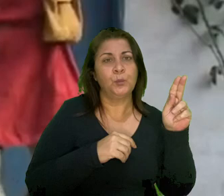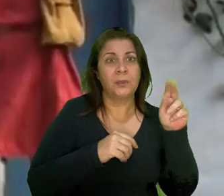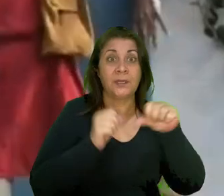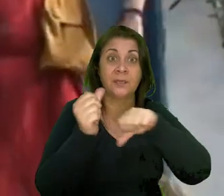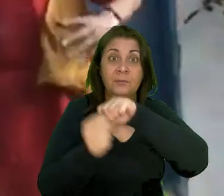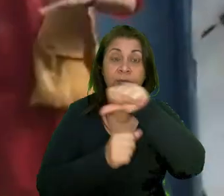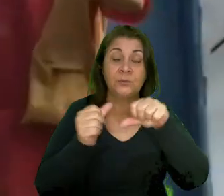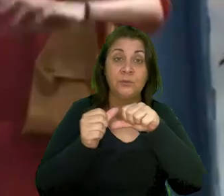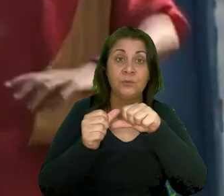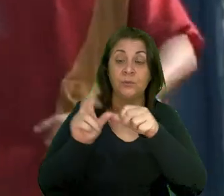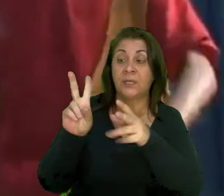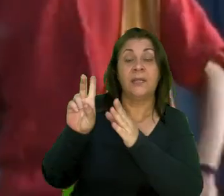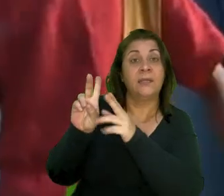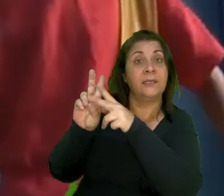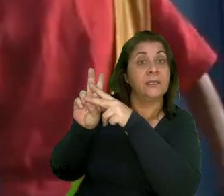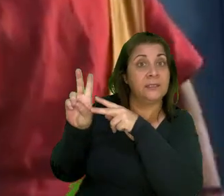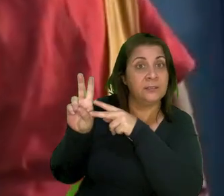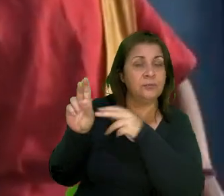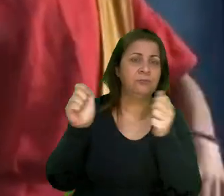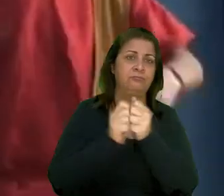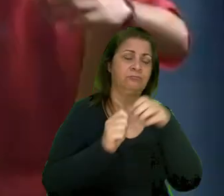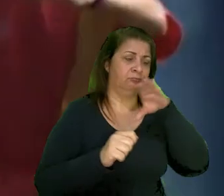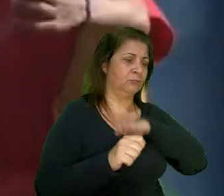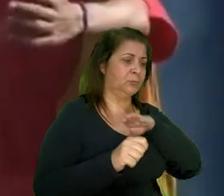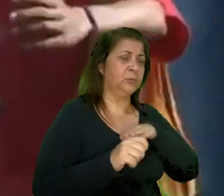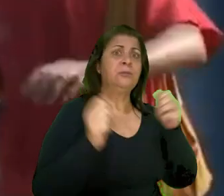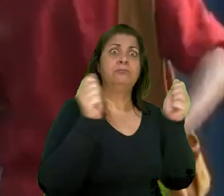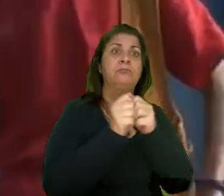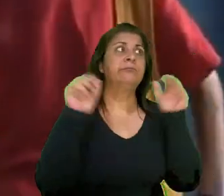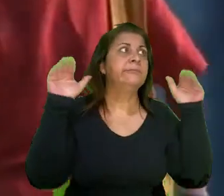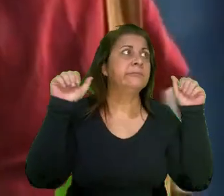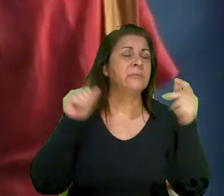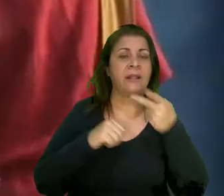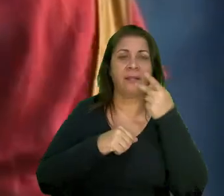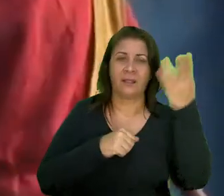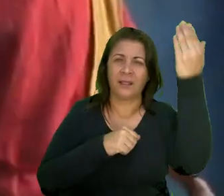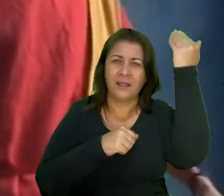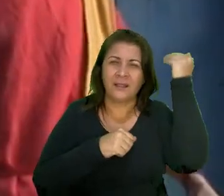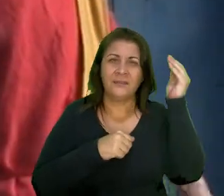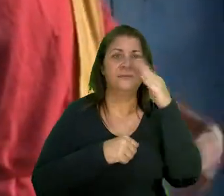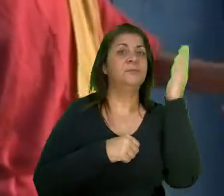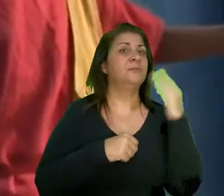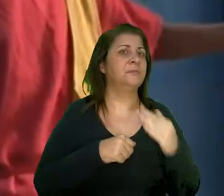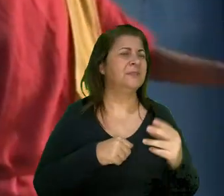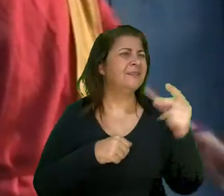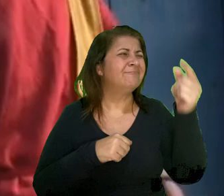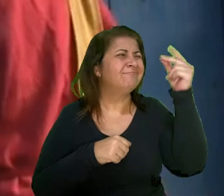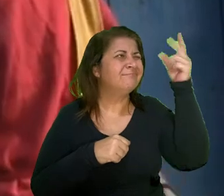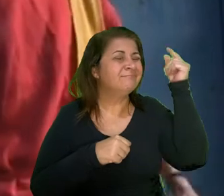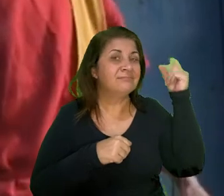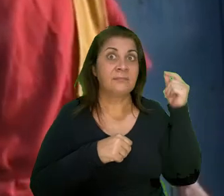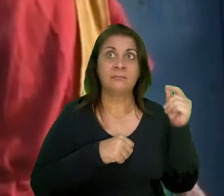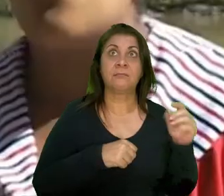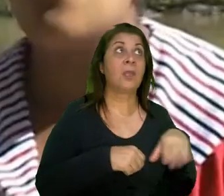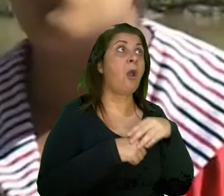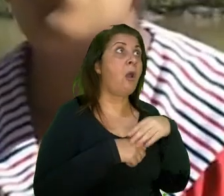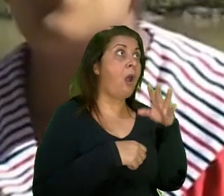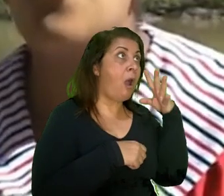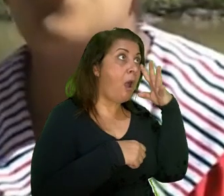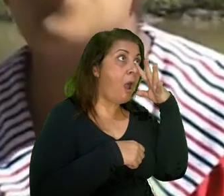uma misturança de língua de índio Português e espanhol Que foi falado no Brasil Lá na época da Zagaia